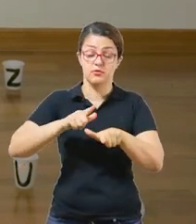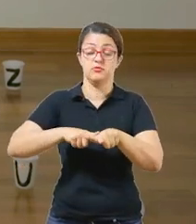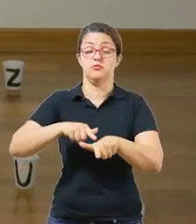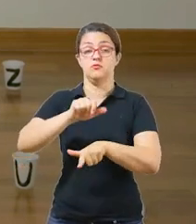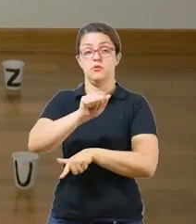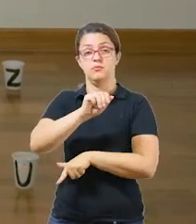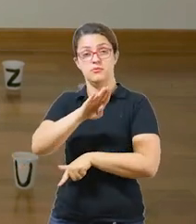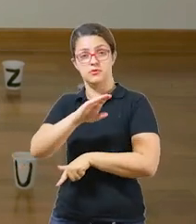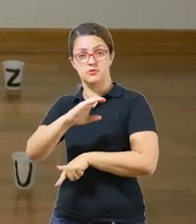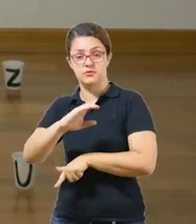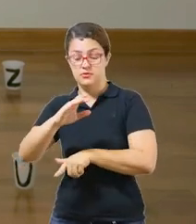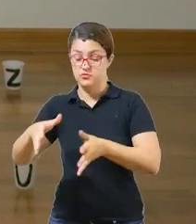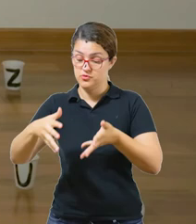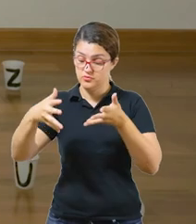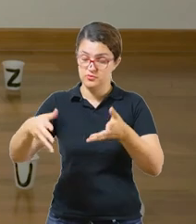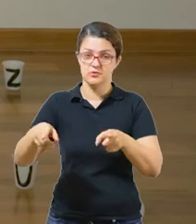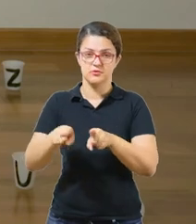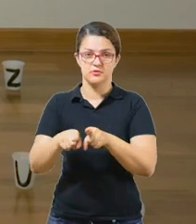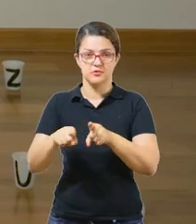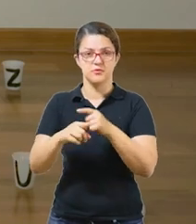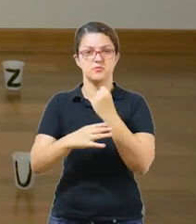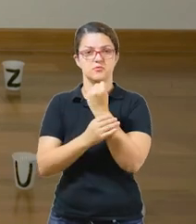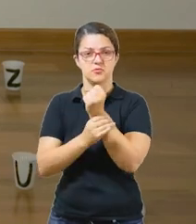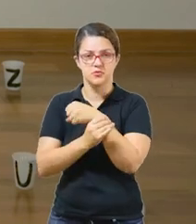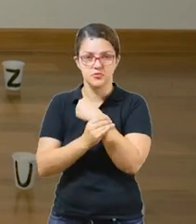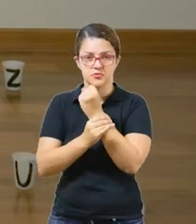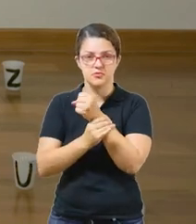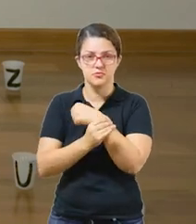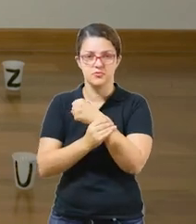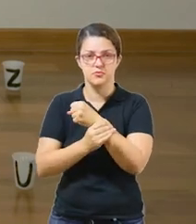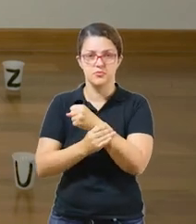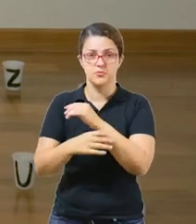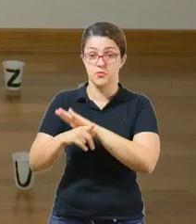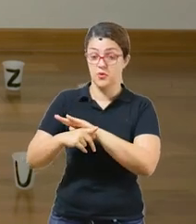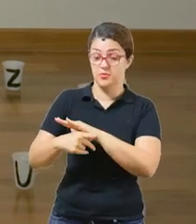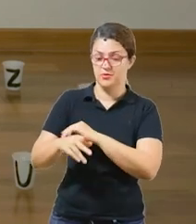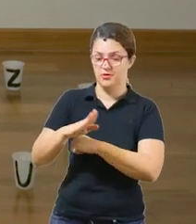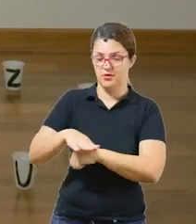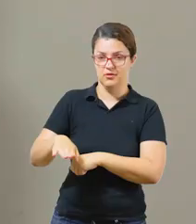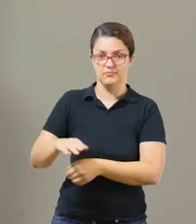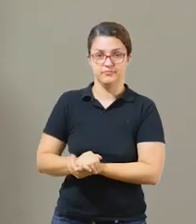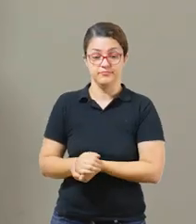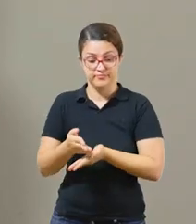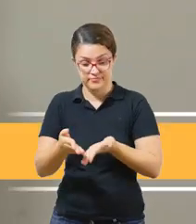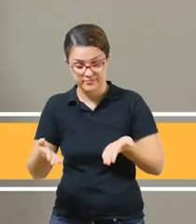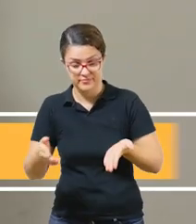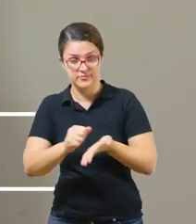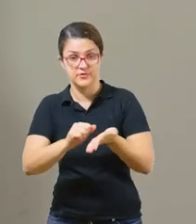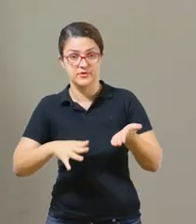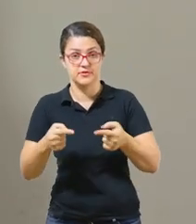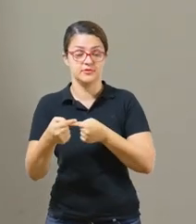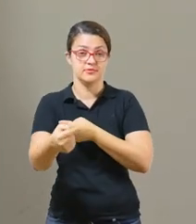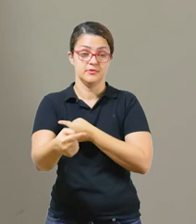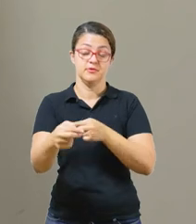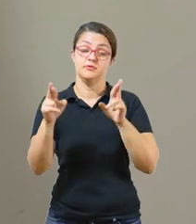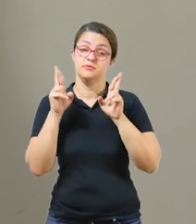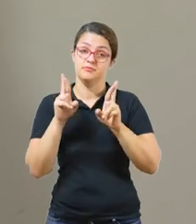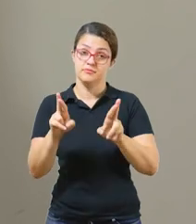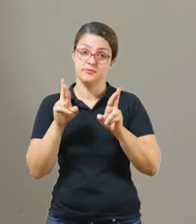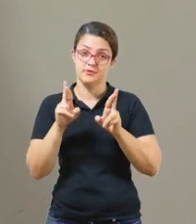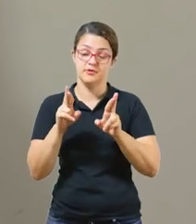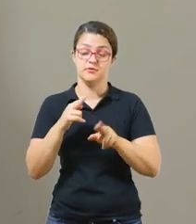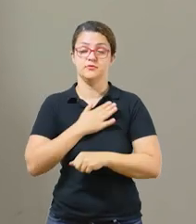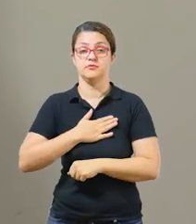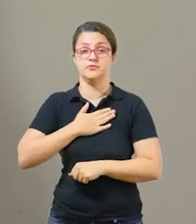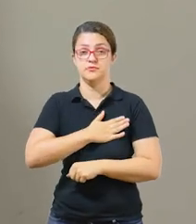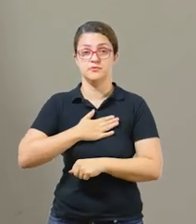do alfabeto e estimula a coordenação motora ampla da criança. Essas foram as atividades dessa semana. Espero